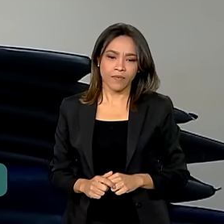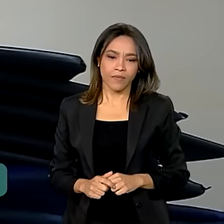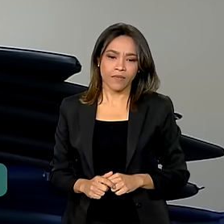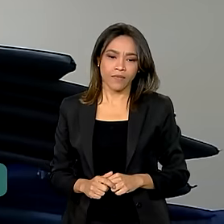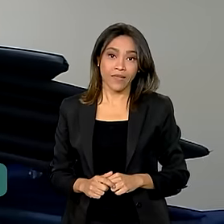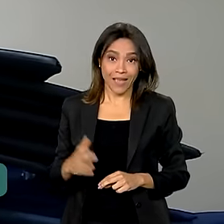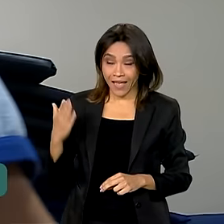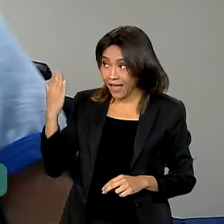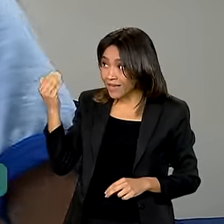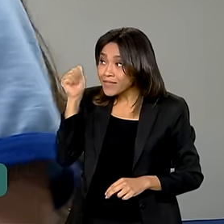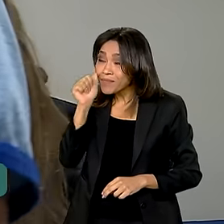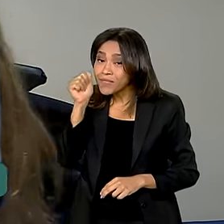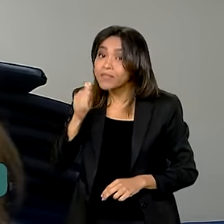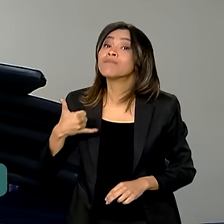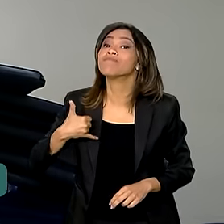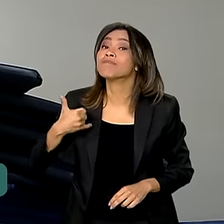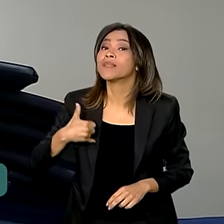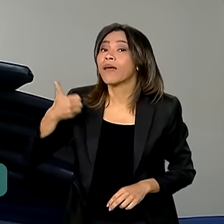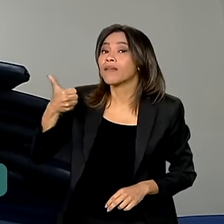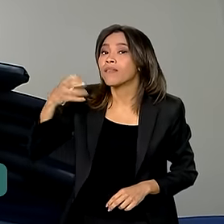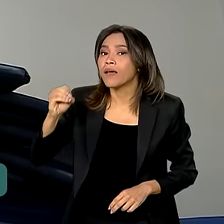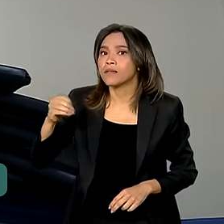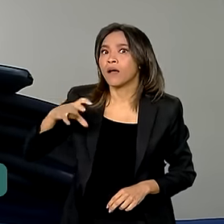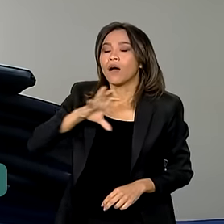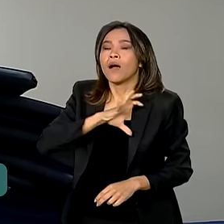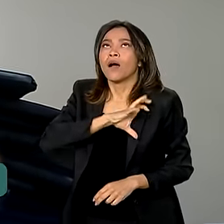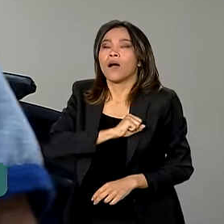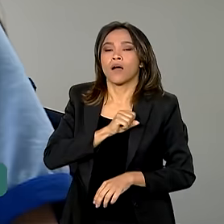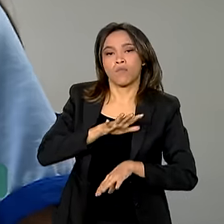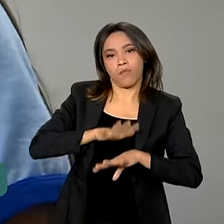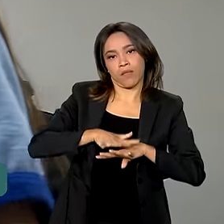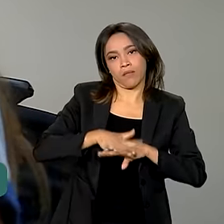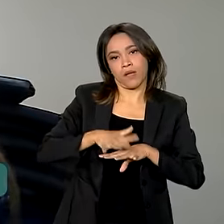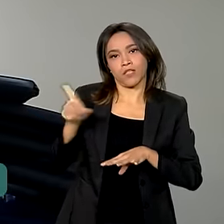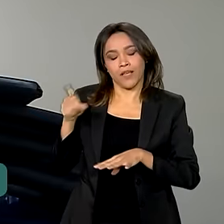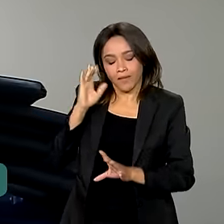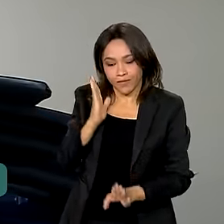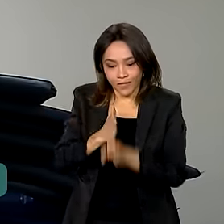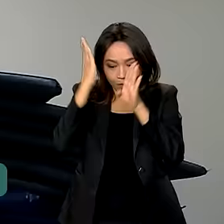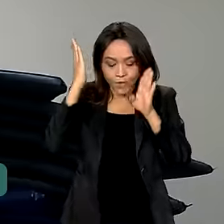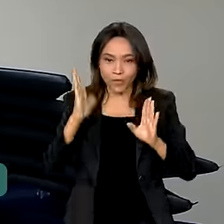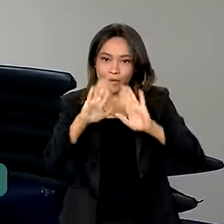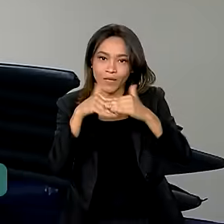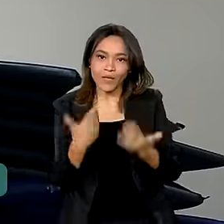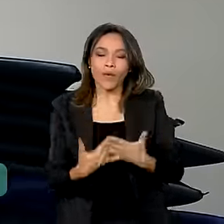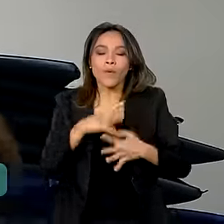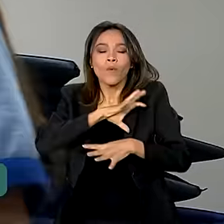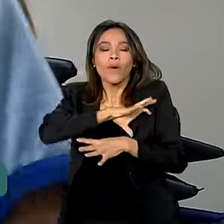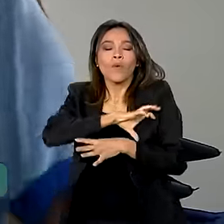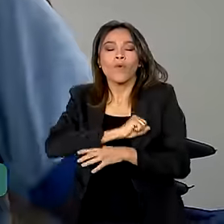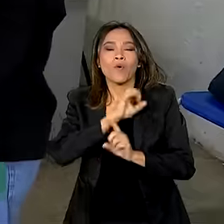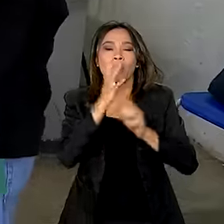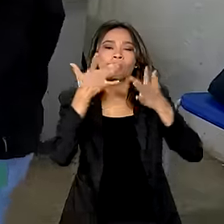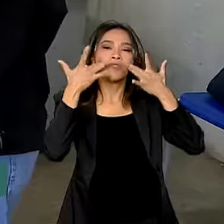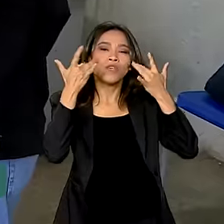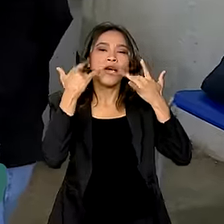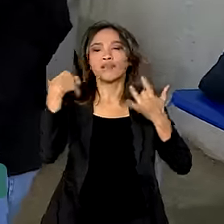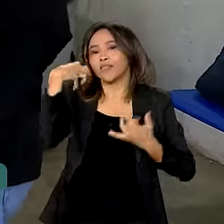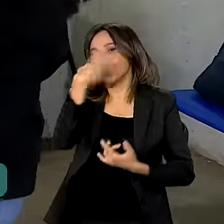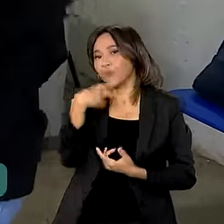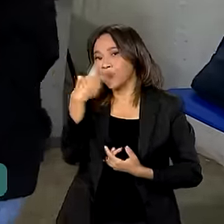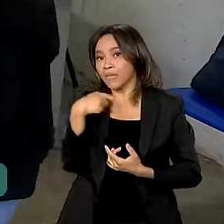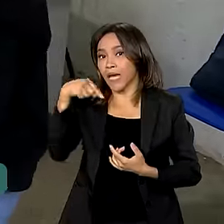A Samila, de 10 anos, ama matemática e também descobriu na escola a paixão pelo teatro e pela música. No